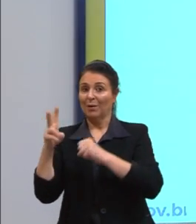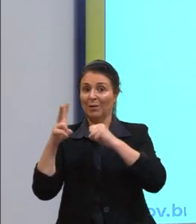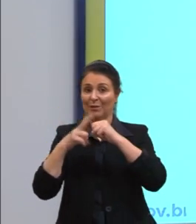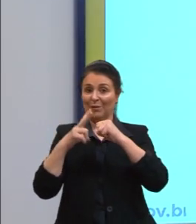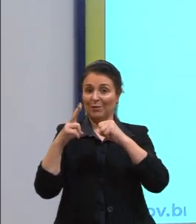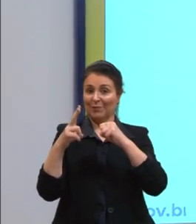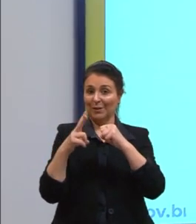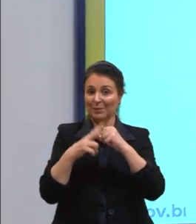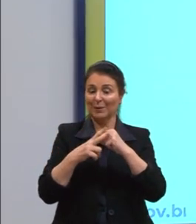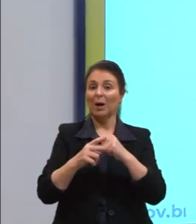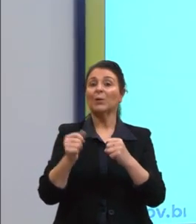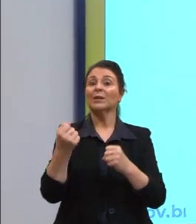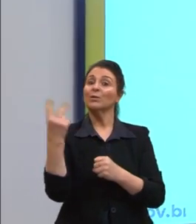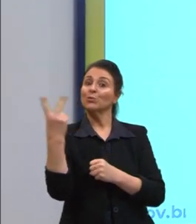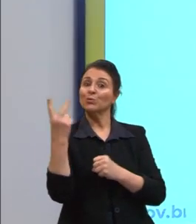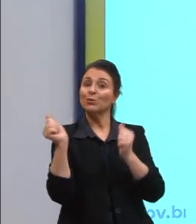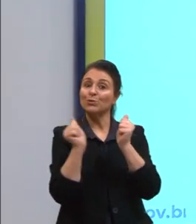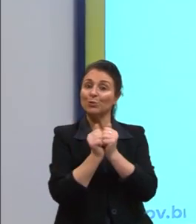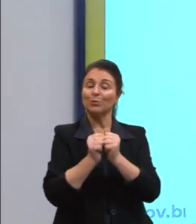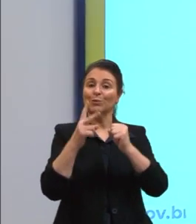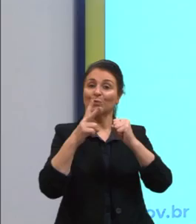predicado verbo nominal.